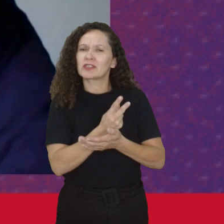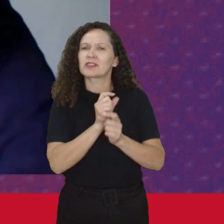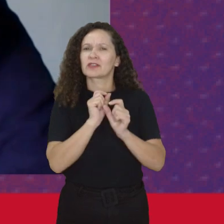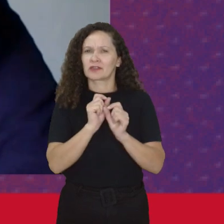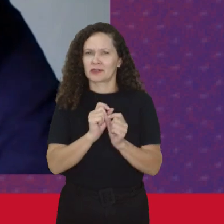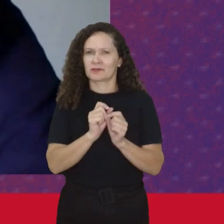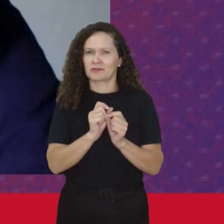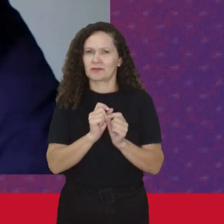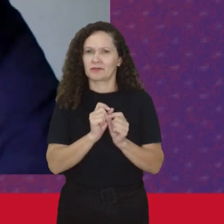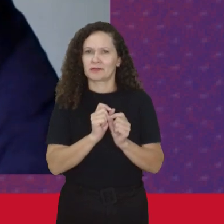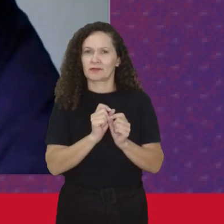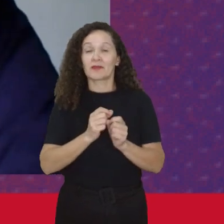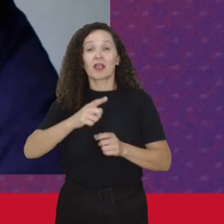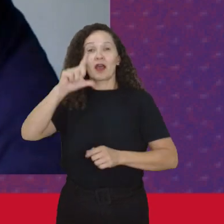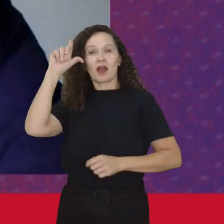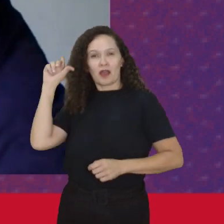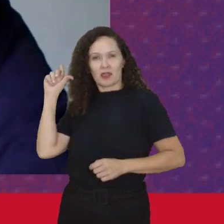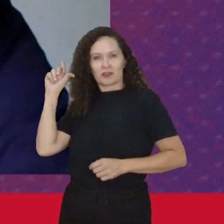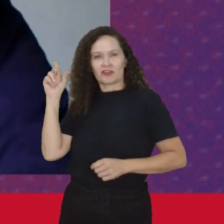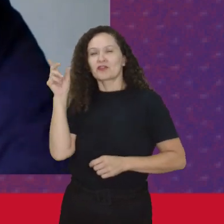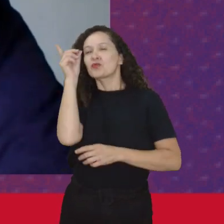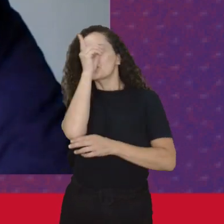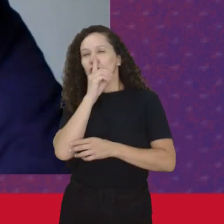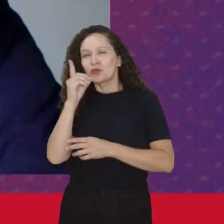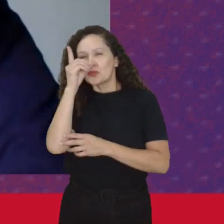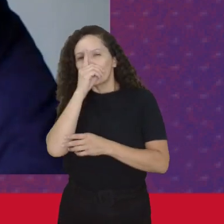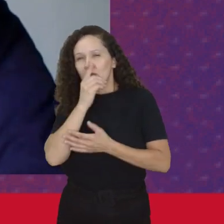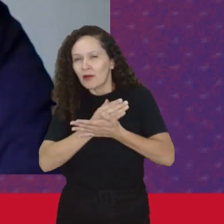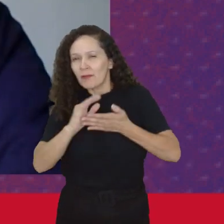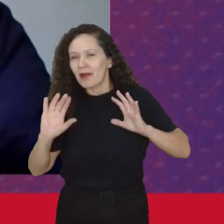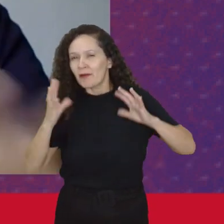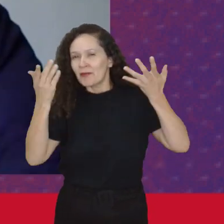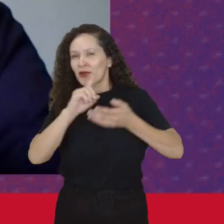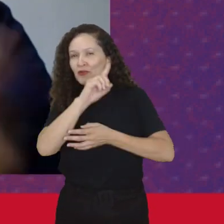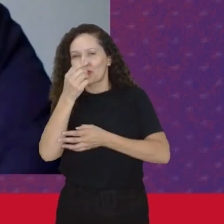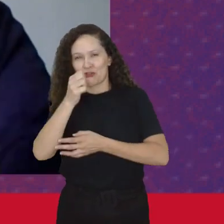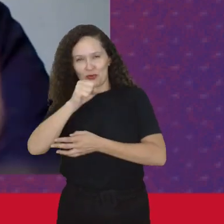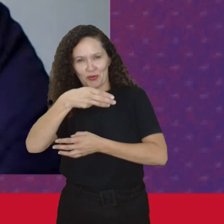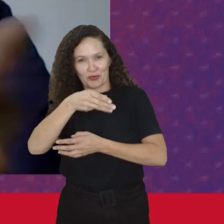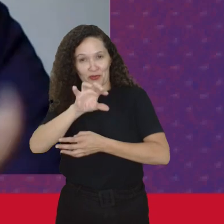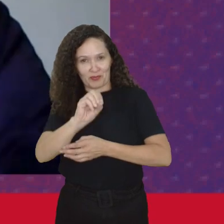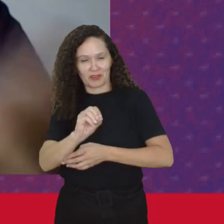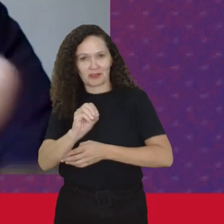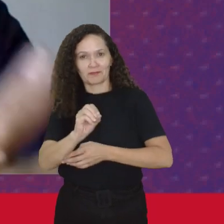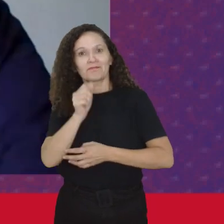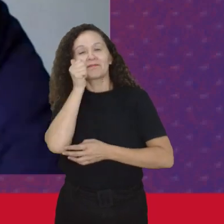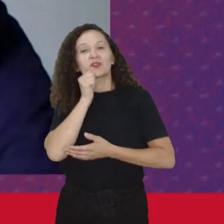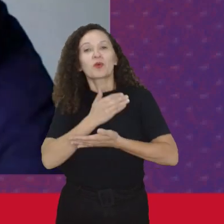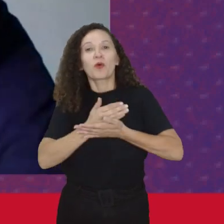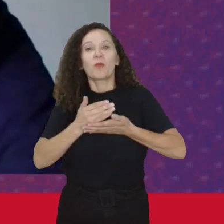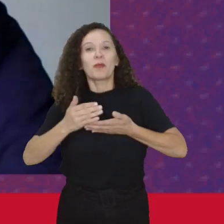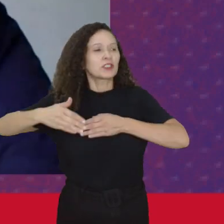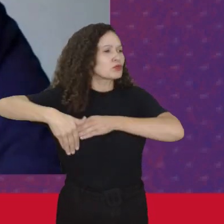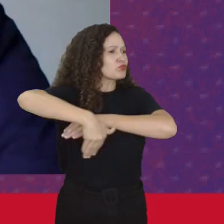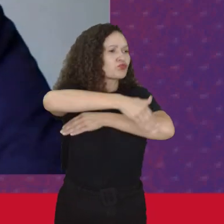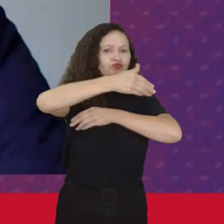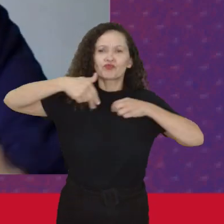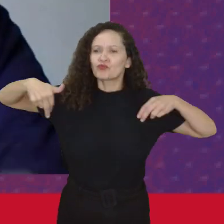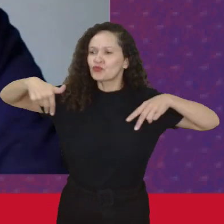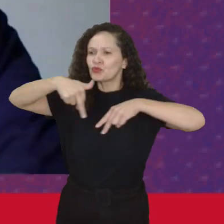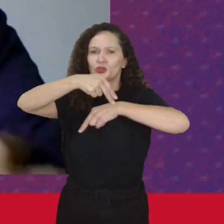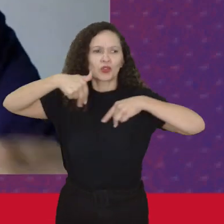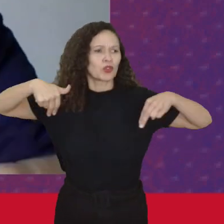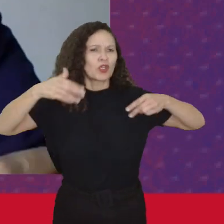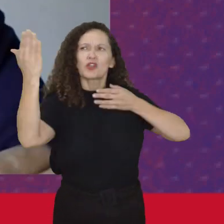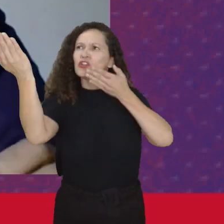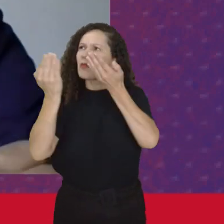na véspera Do domingo Que ia ser comemorado Oito de março As mulheres Já começam A sair nas ruas E